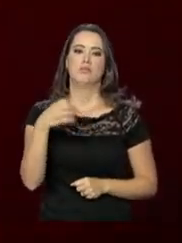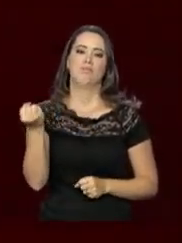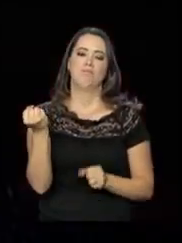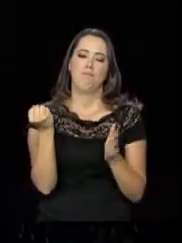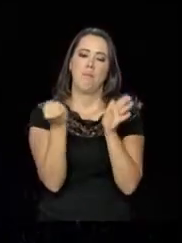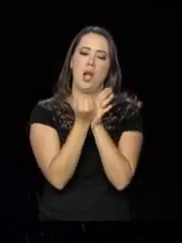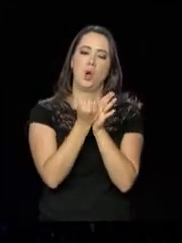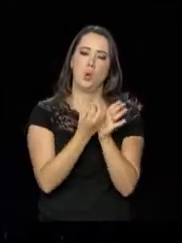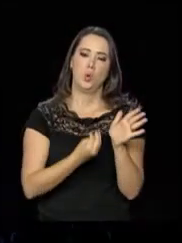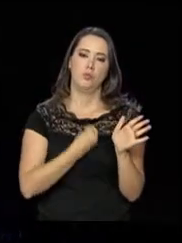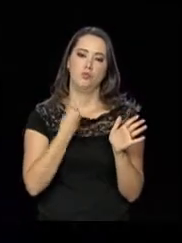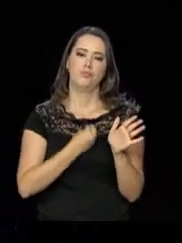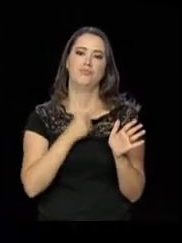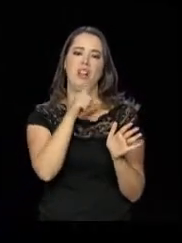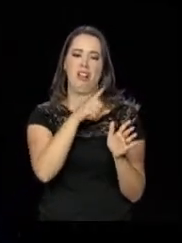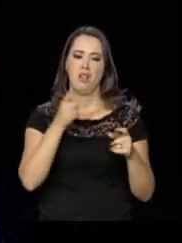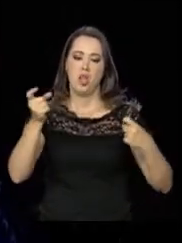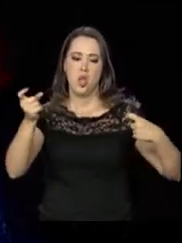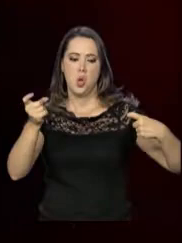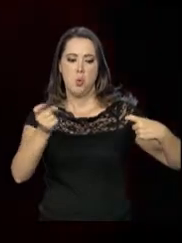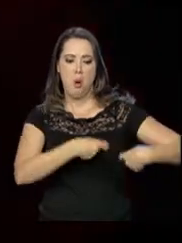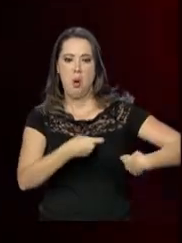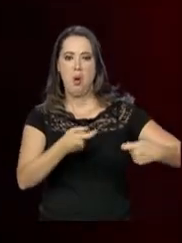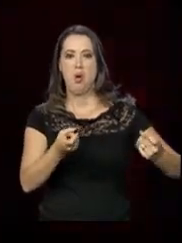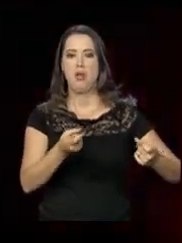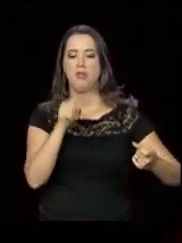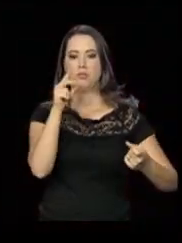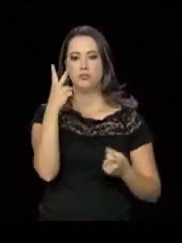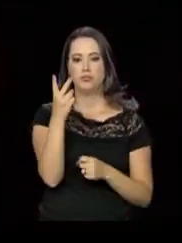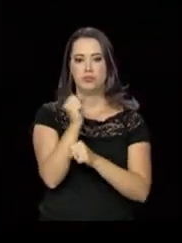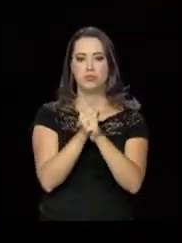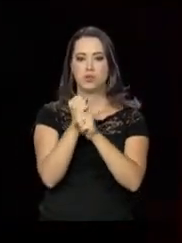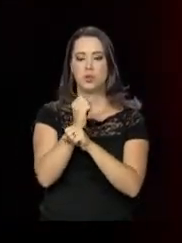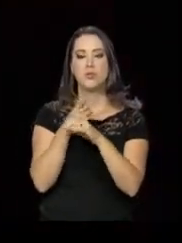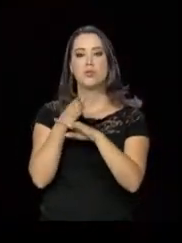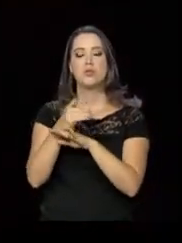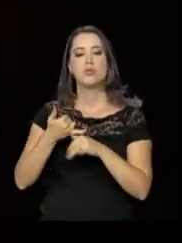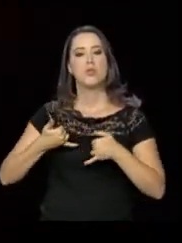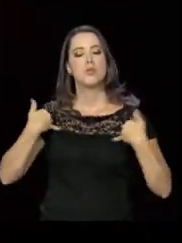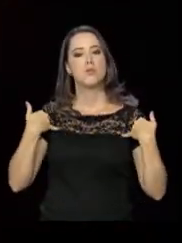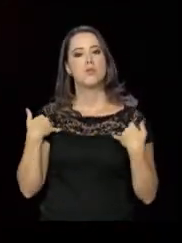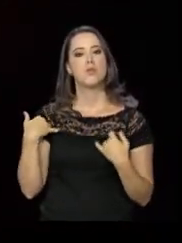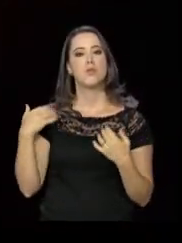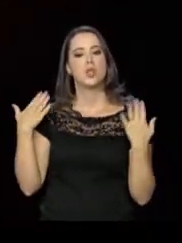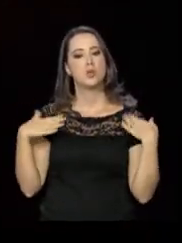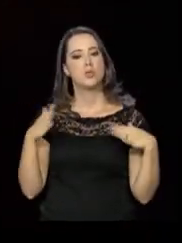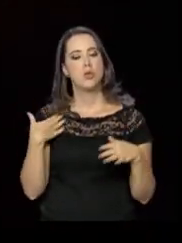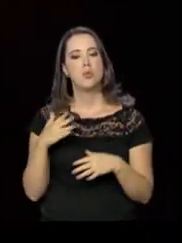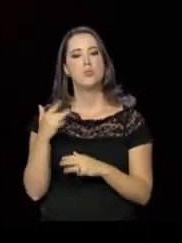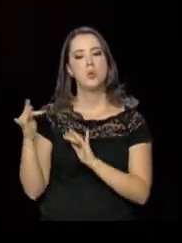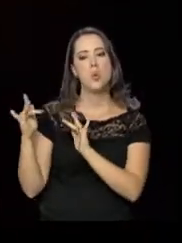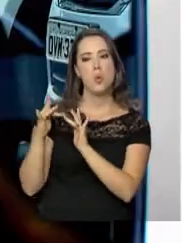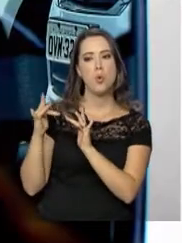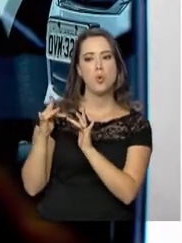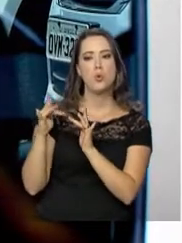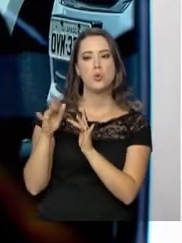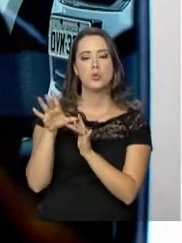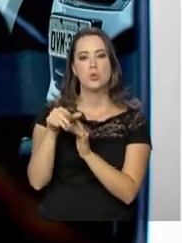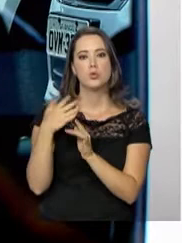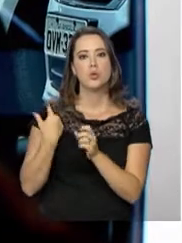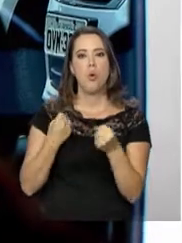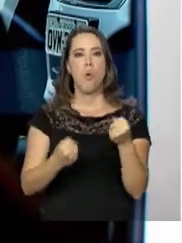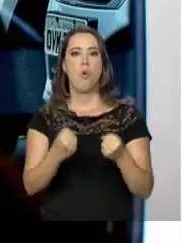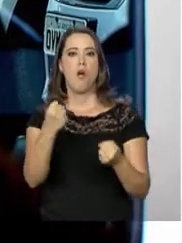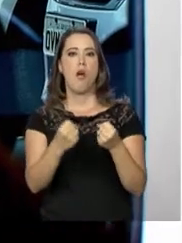identificar foi vítima de um estupro há dois anos. Ela ia para uma festa e, no caminho, aceitou a carona de um conhecido. Só depois